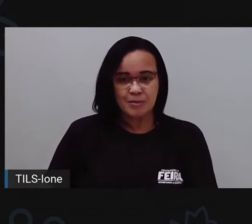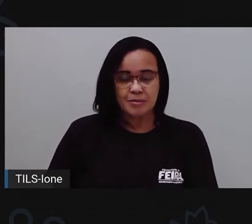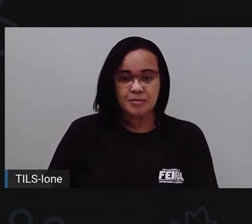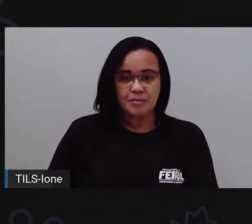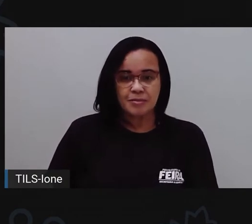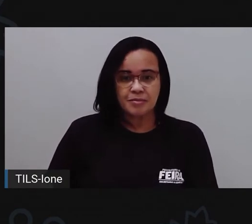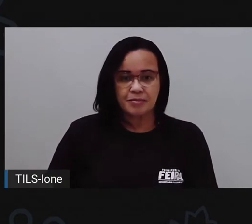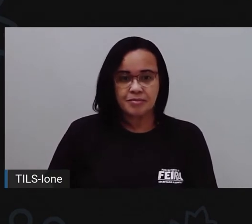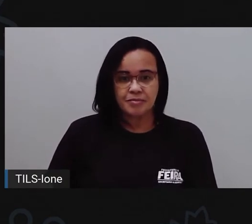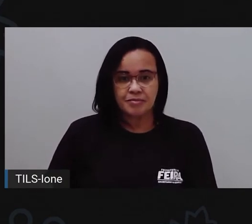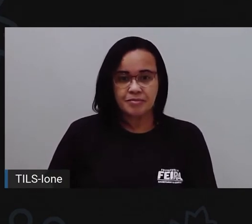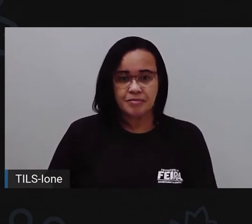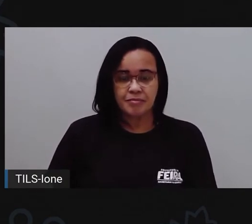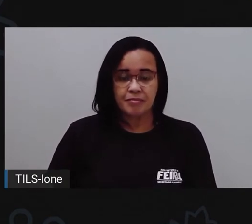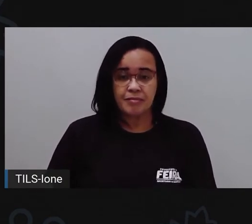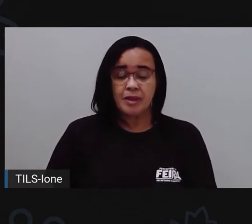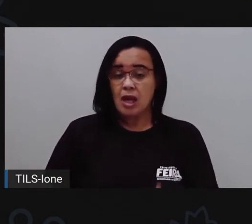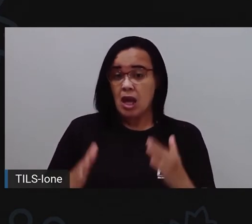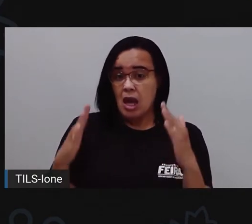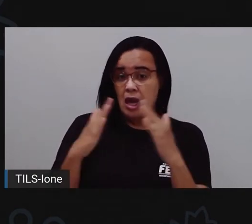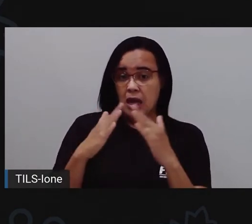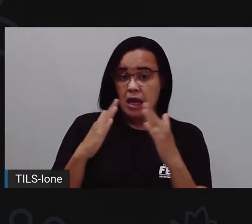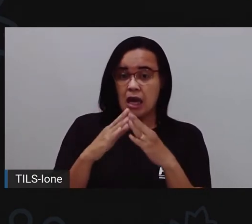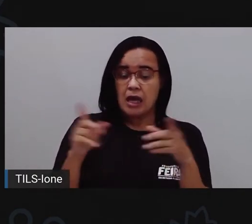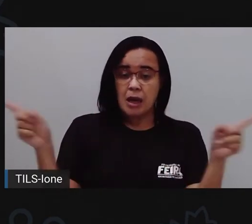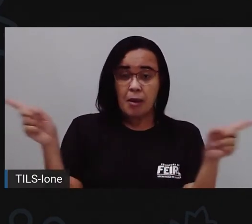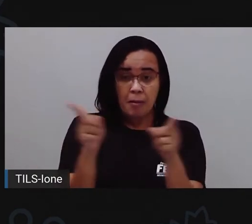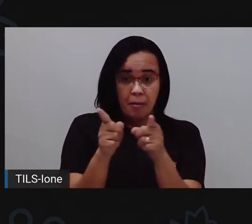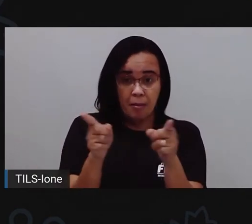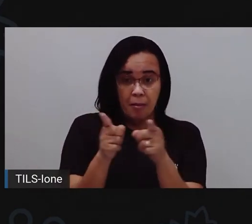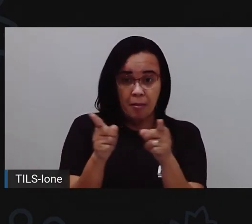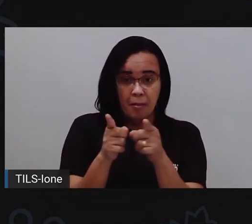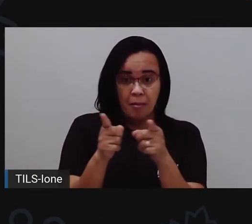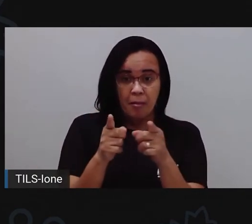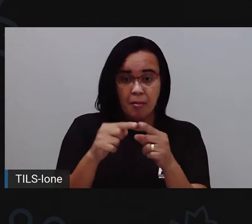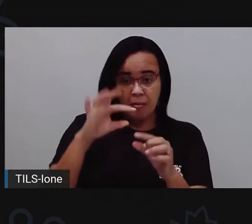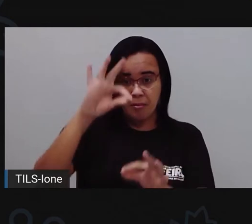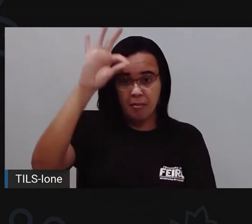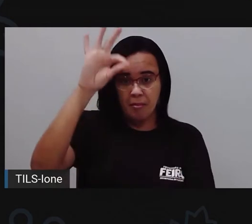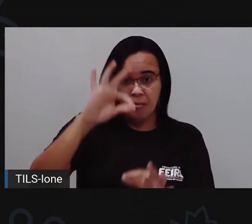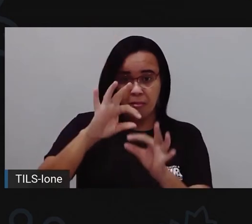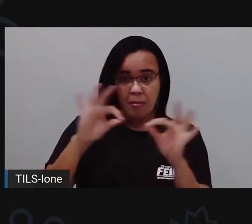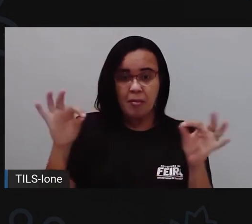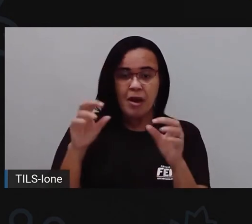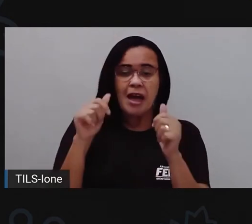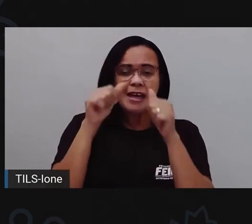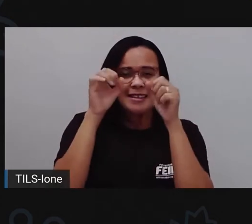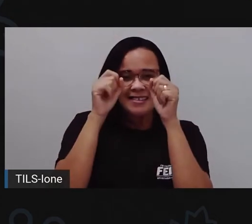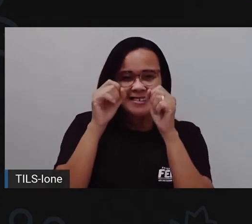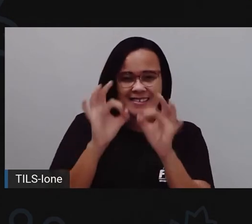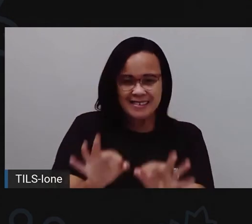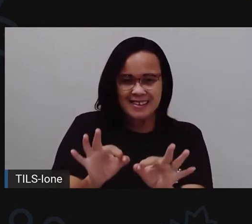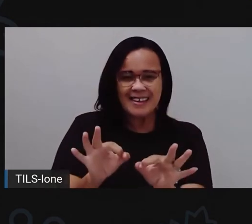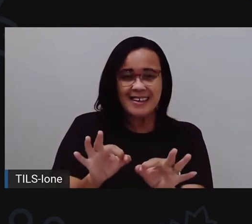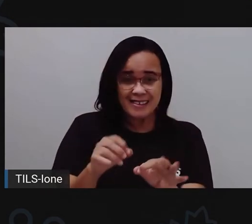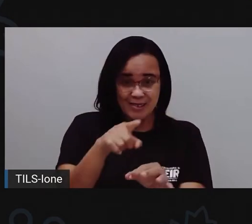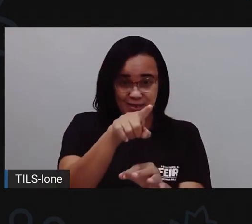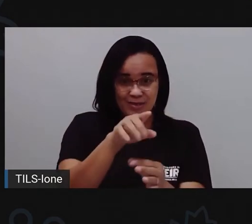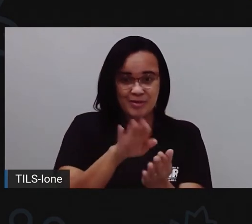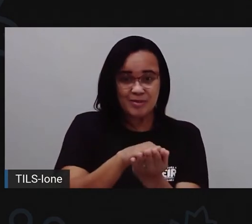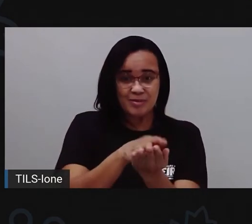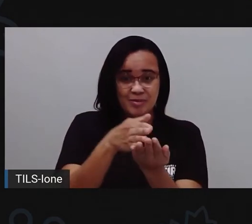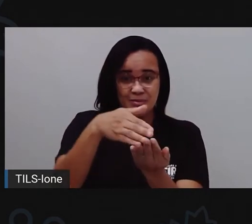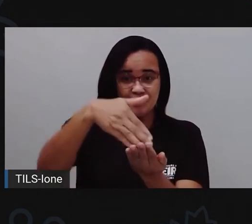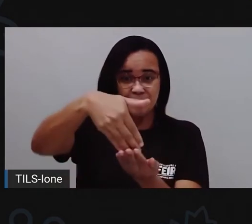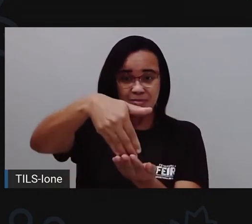Na casa que é pequena, mas do tamanho certo. Quem morava? A ostra, né? A